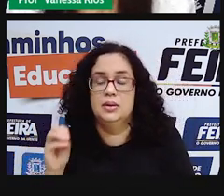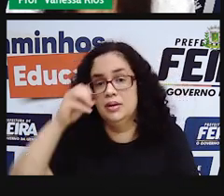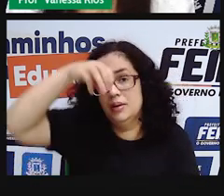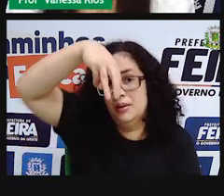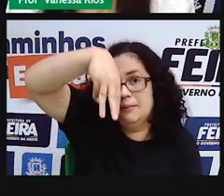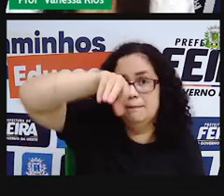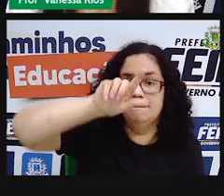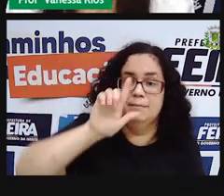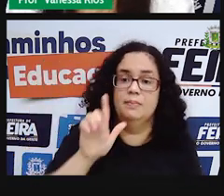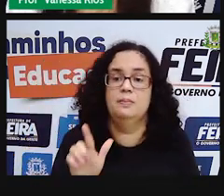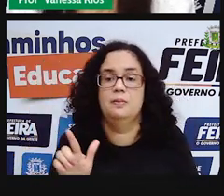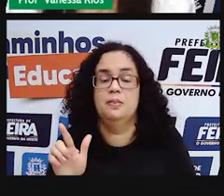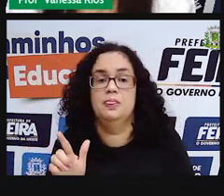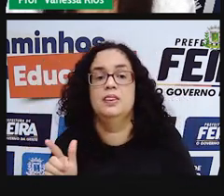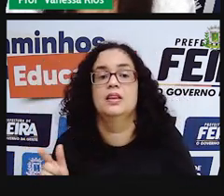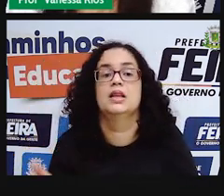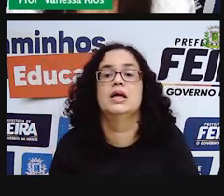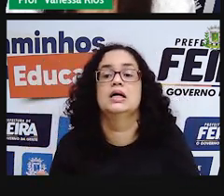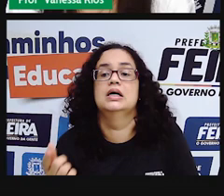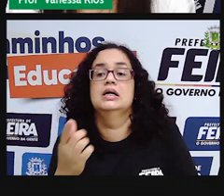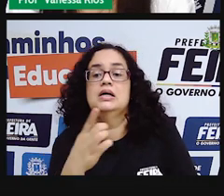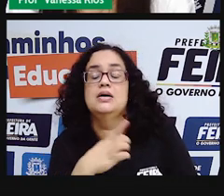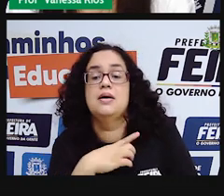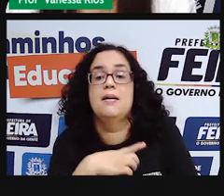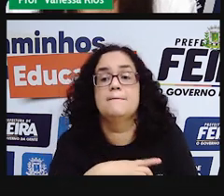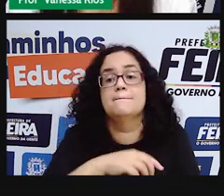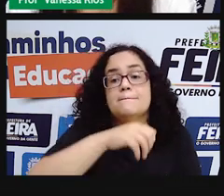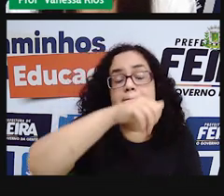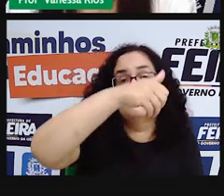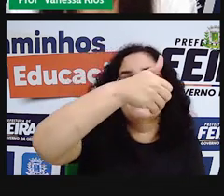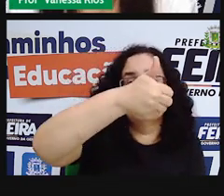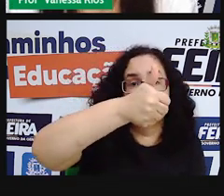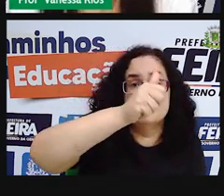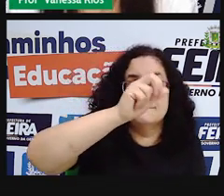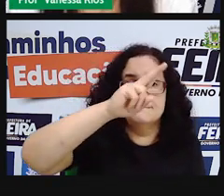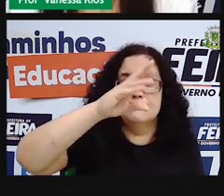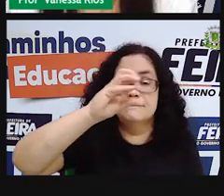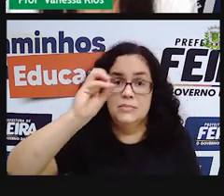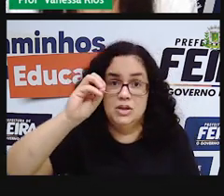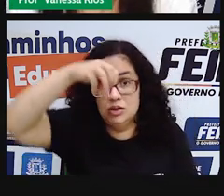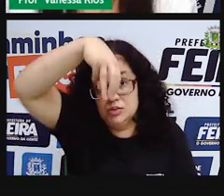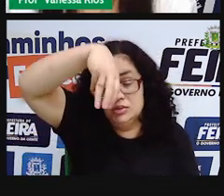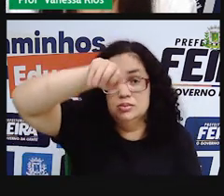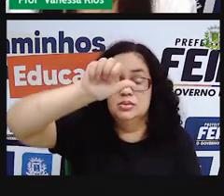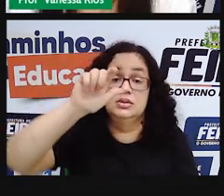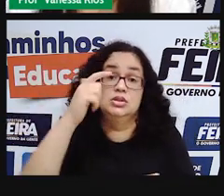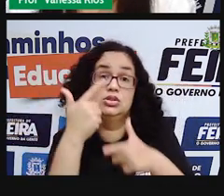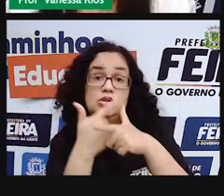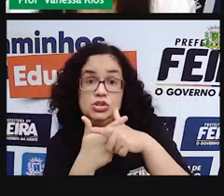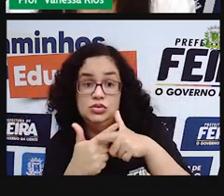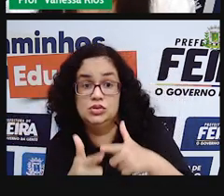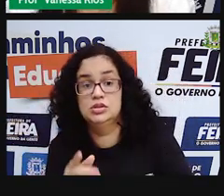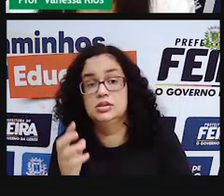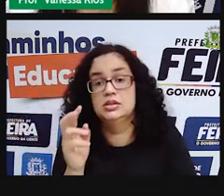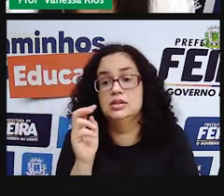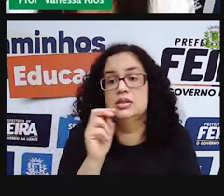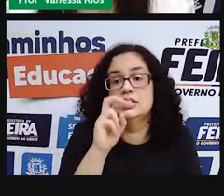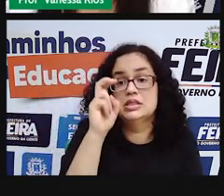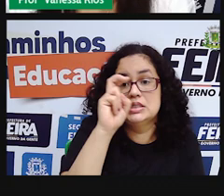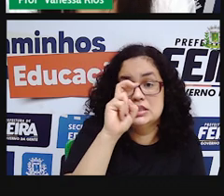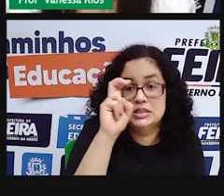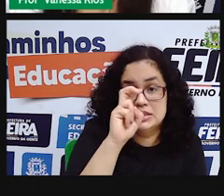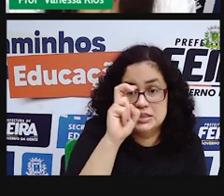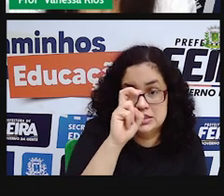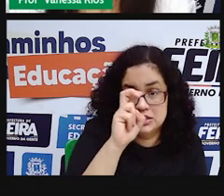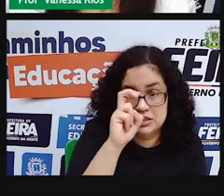Então, eu tenho aí, ó, mil e quinhentos mililitros dividido por cinco.